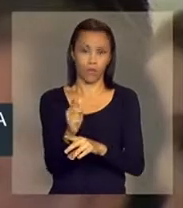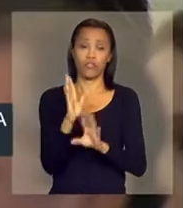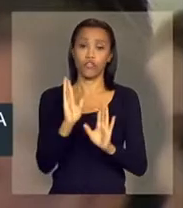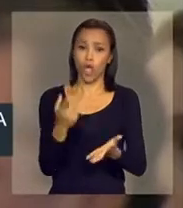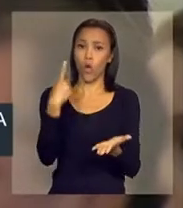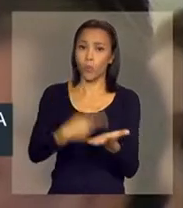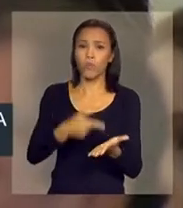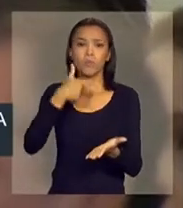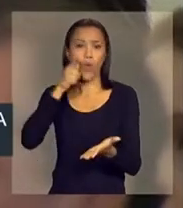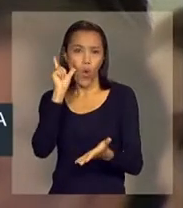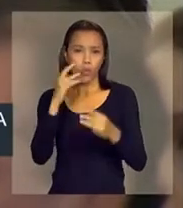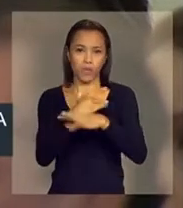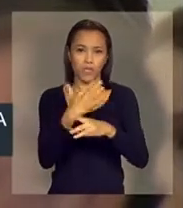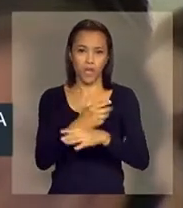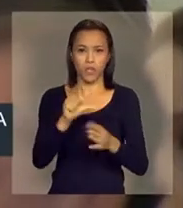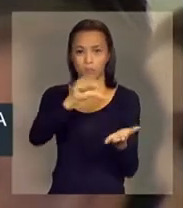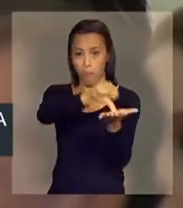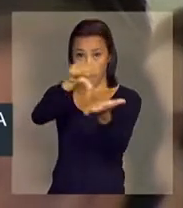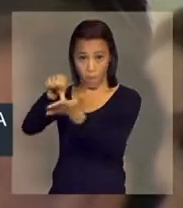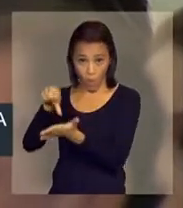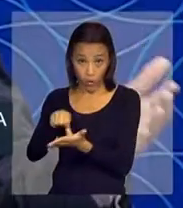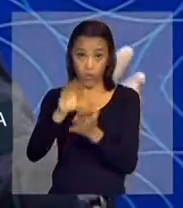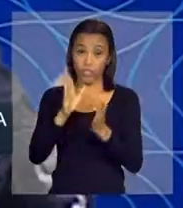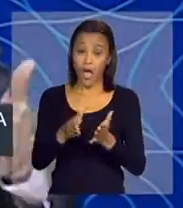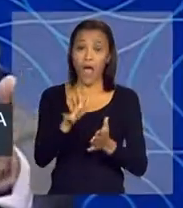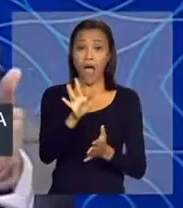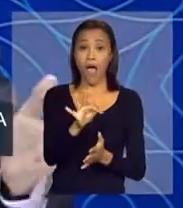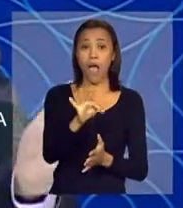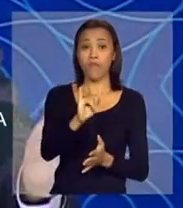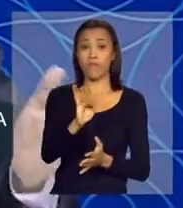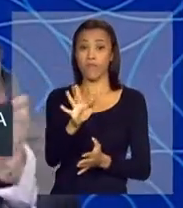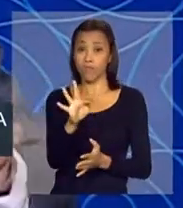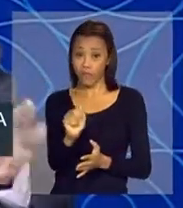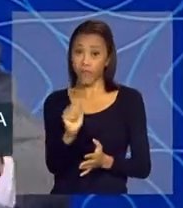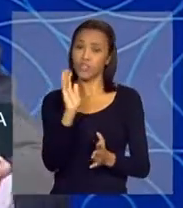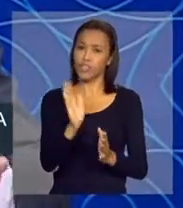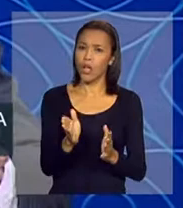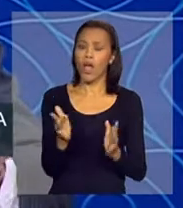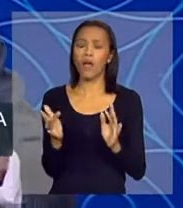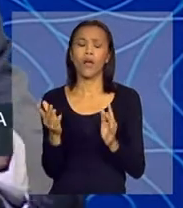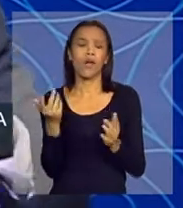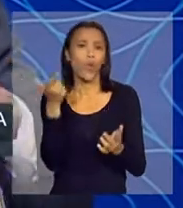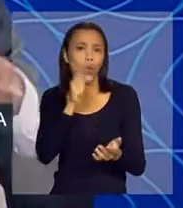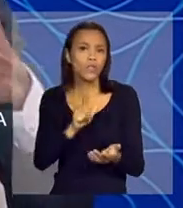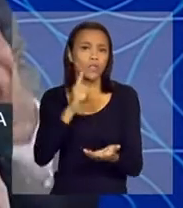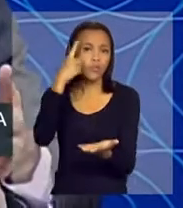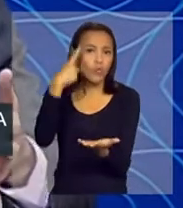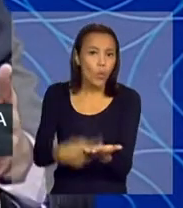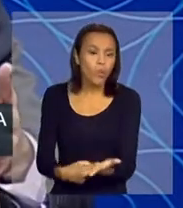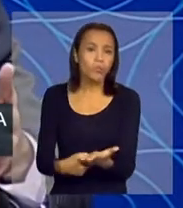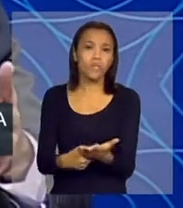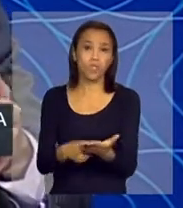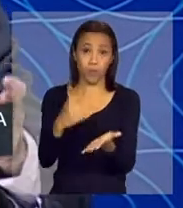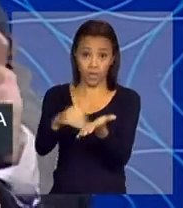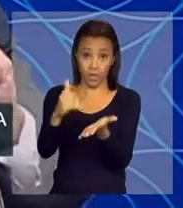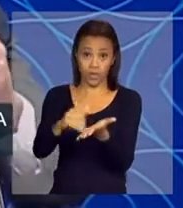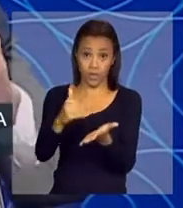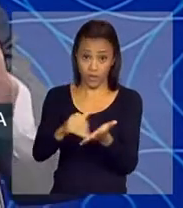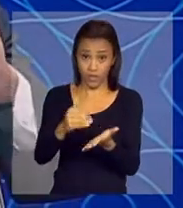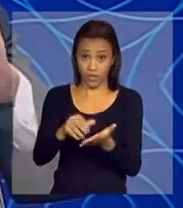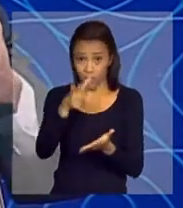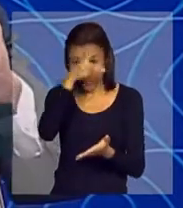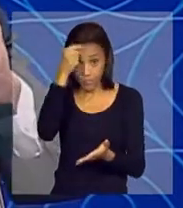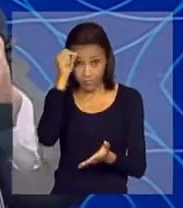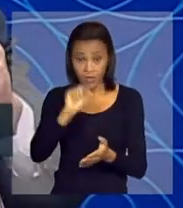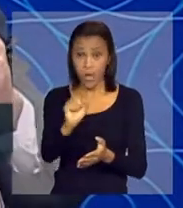-sede. A FIFA conseguiu, com algumas das cidades-sede já, o acordo com as Secretarias Municipais de Transporte para